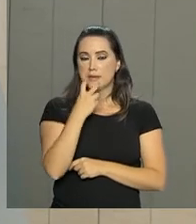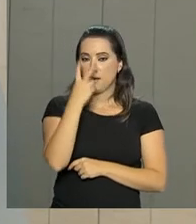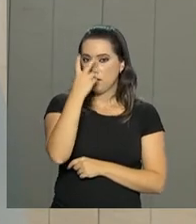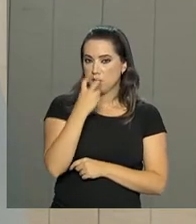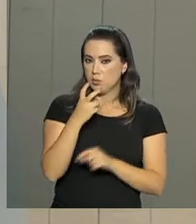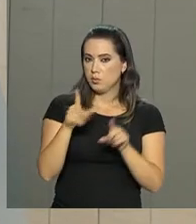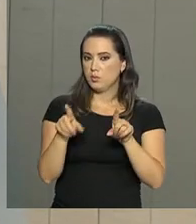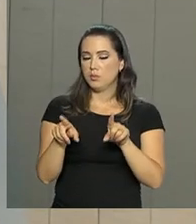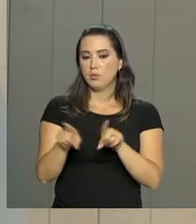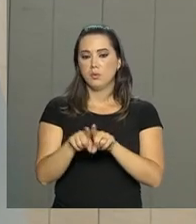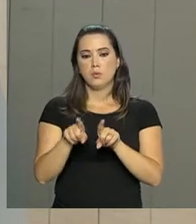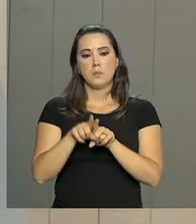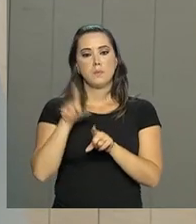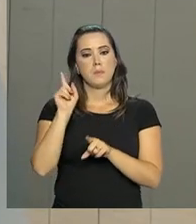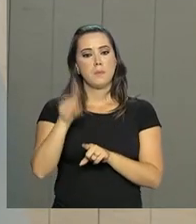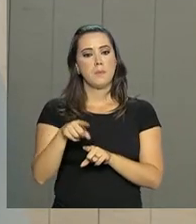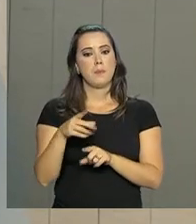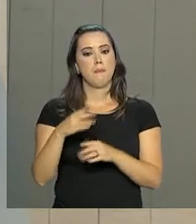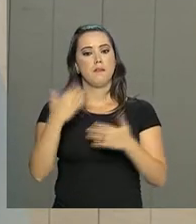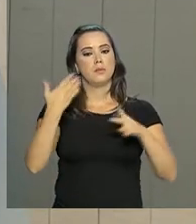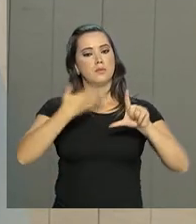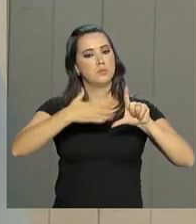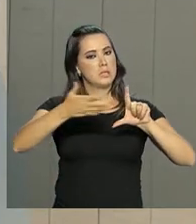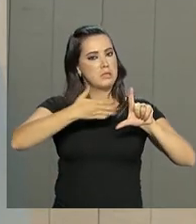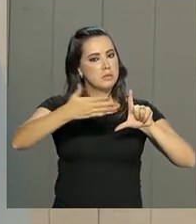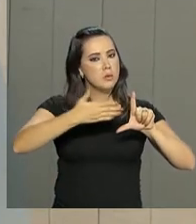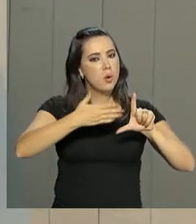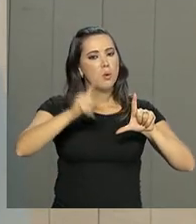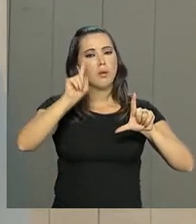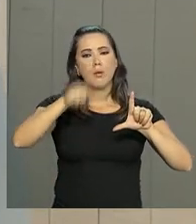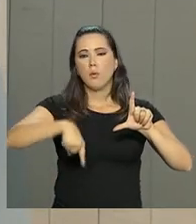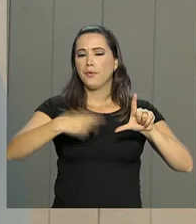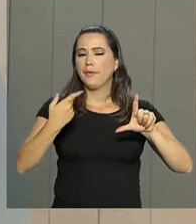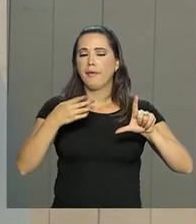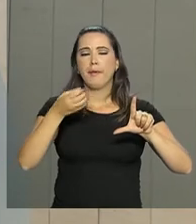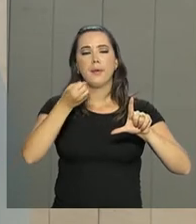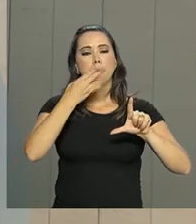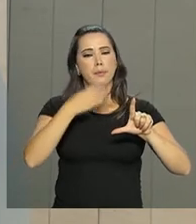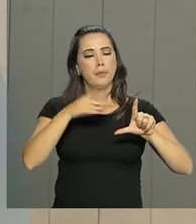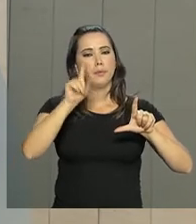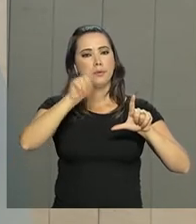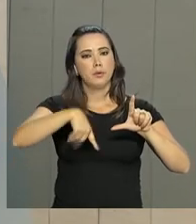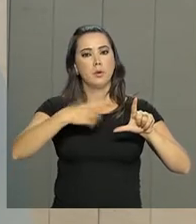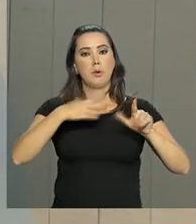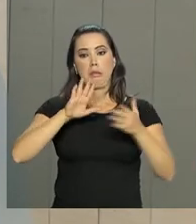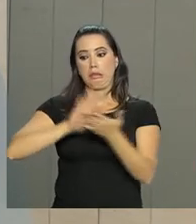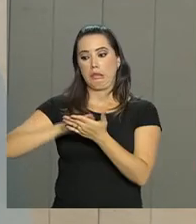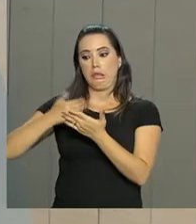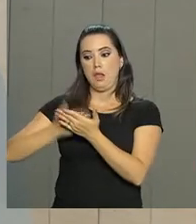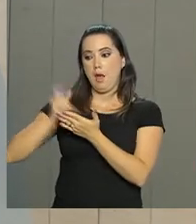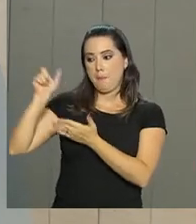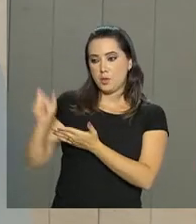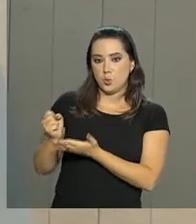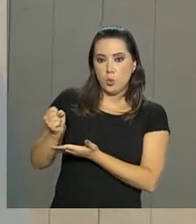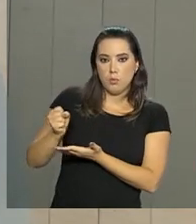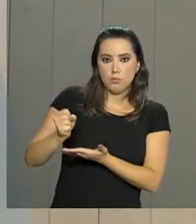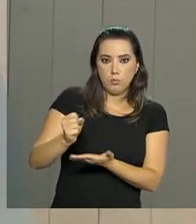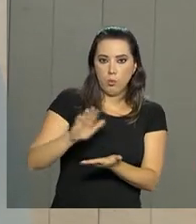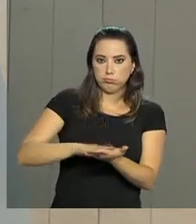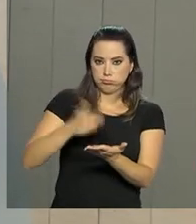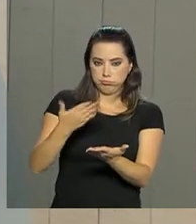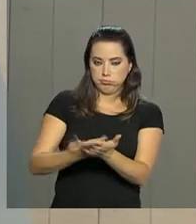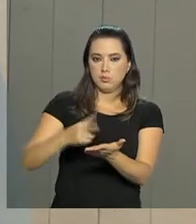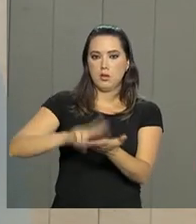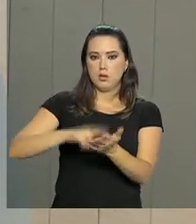e com videoprova em libras, que é um tipo de recurso, com tradutor de libras,